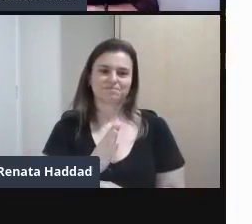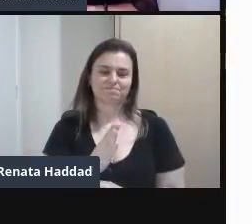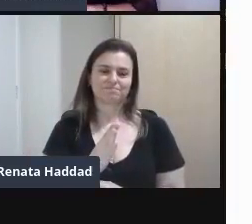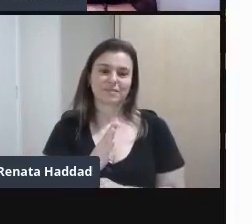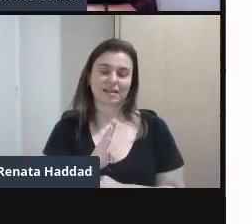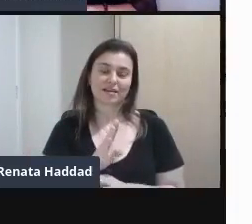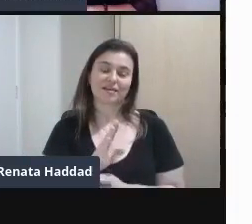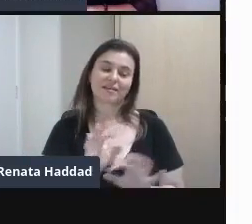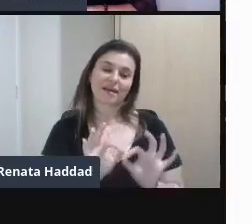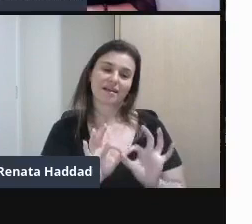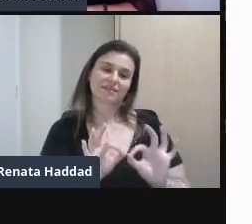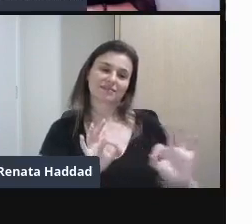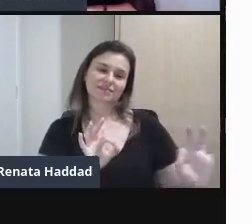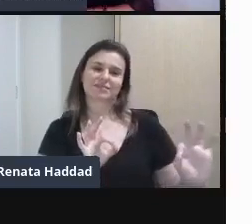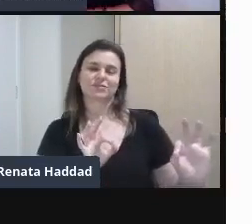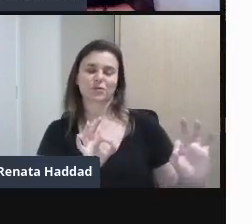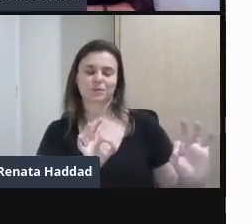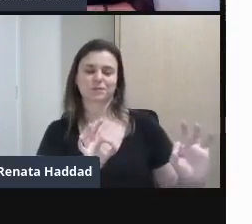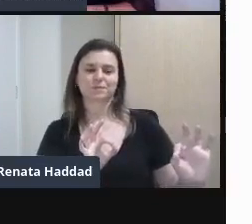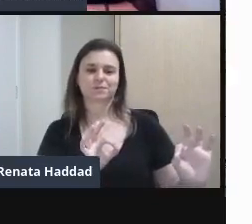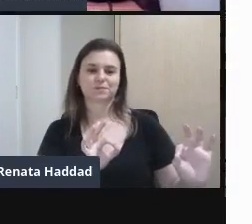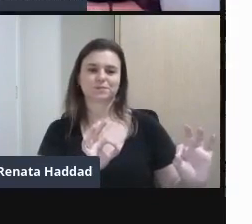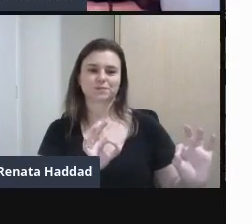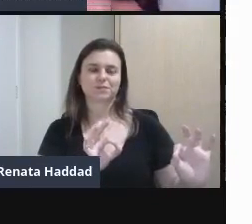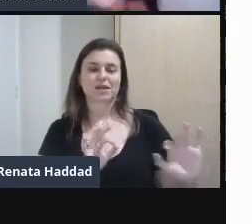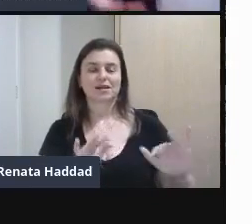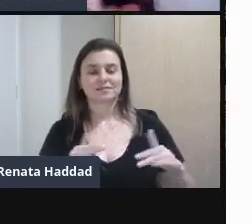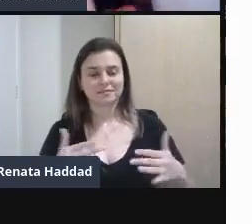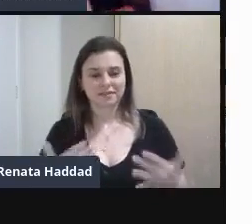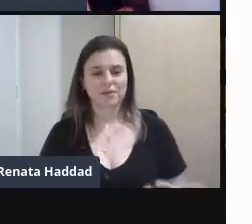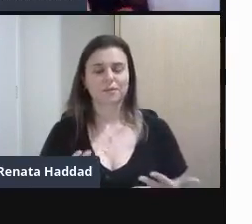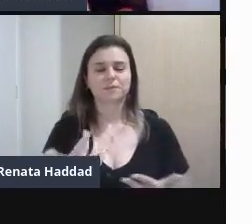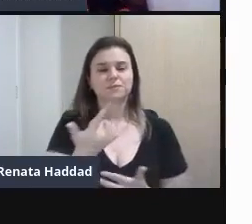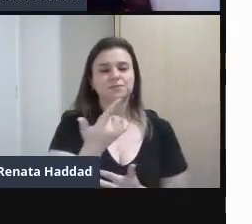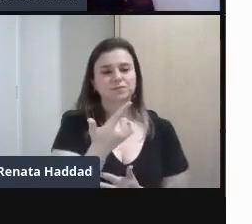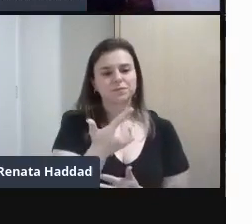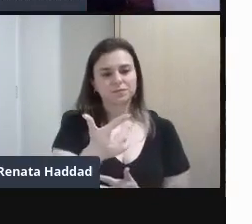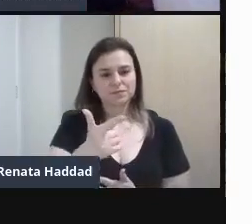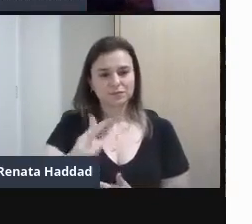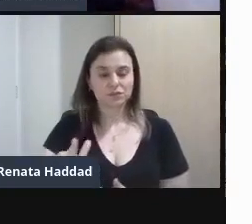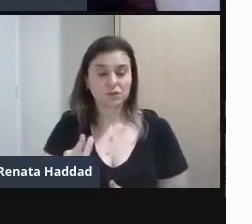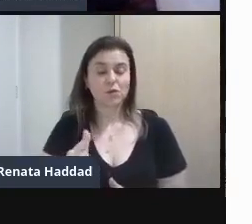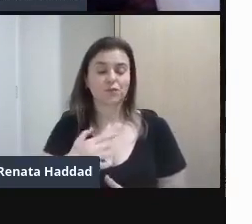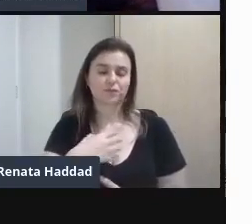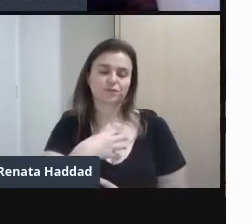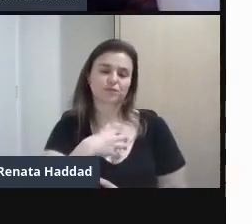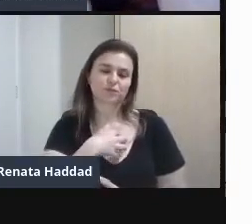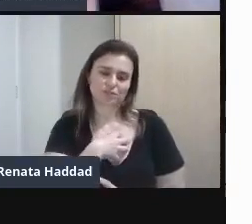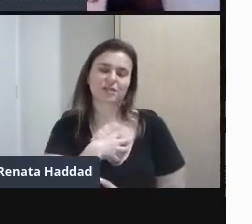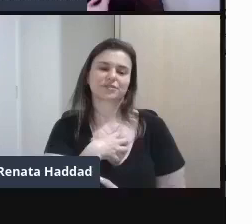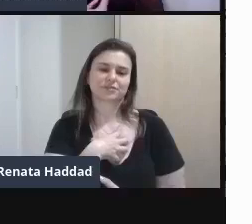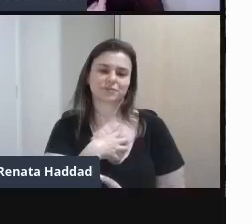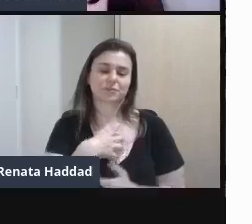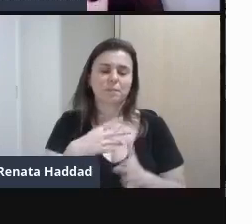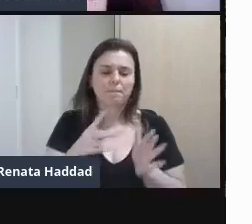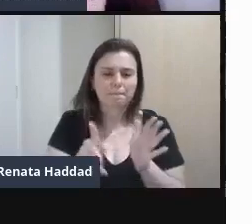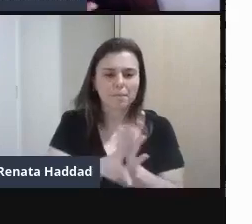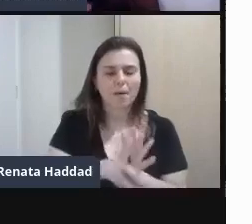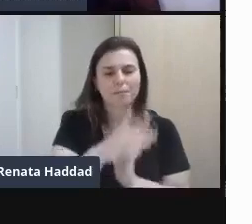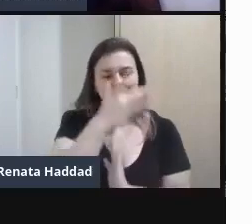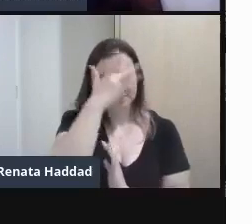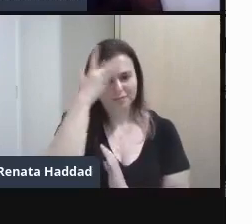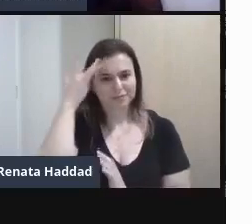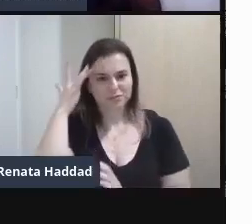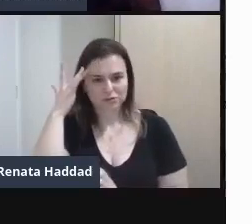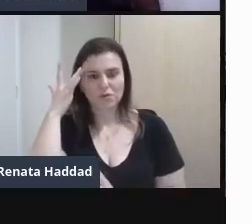distanciando De tudo isso Então mais uma vez A personalidade Ela é muito importante A gente Recobrar